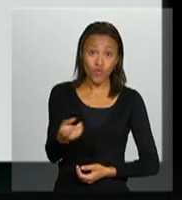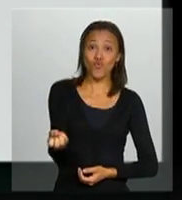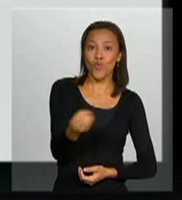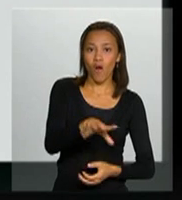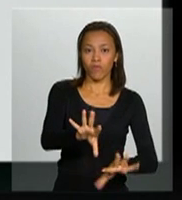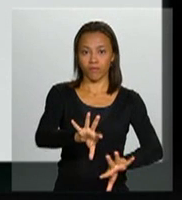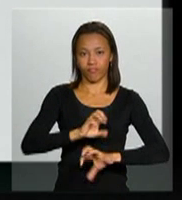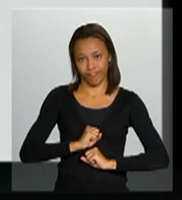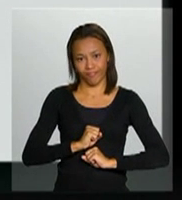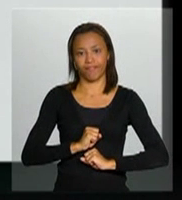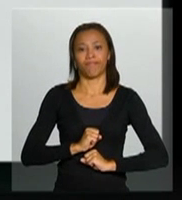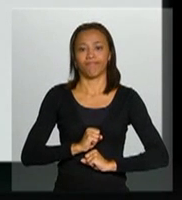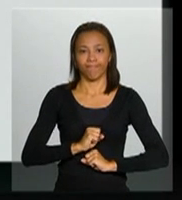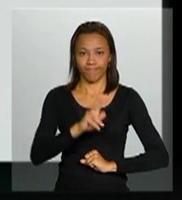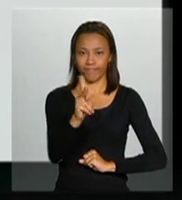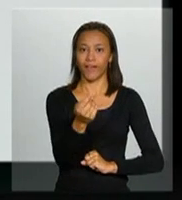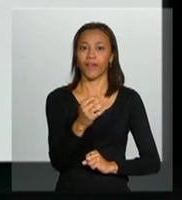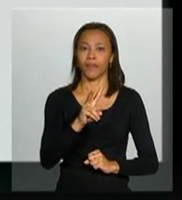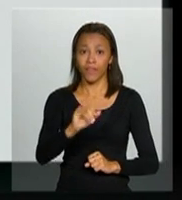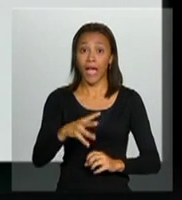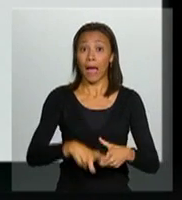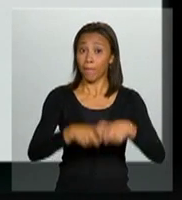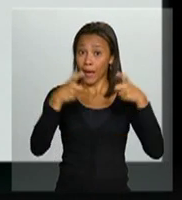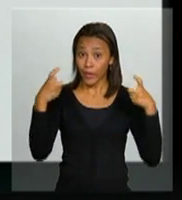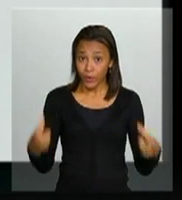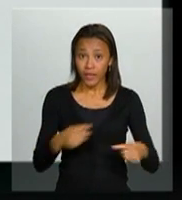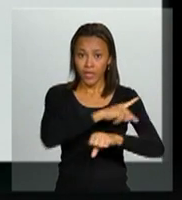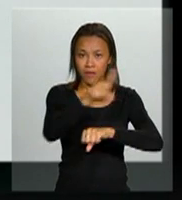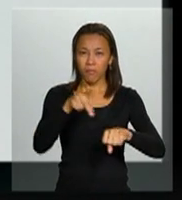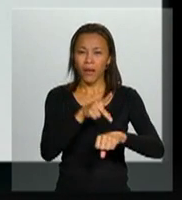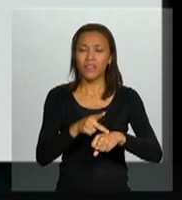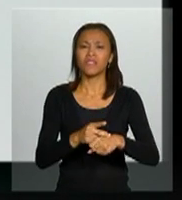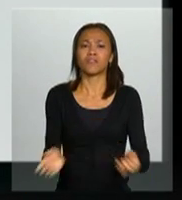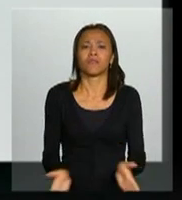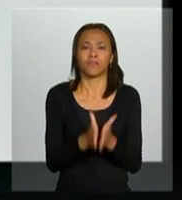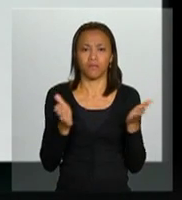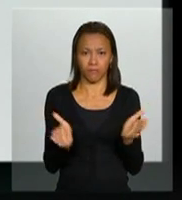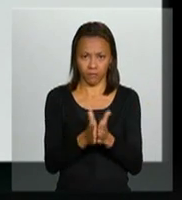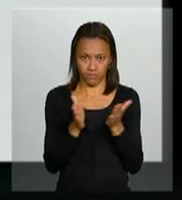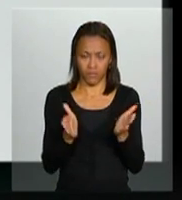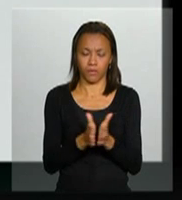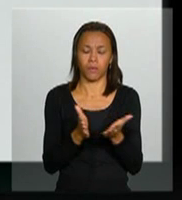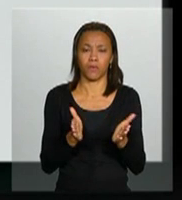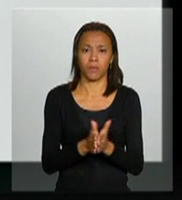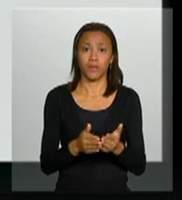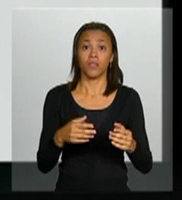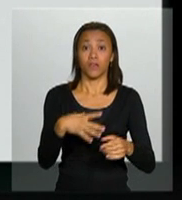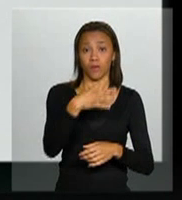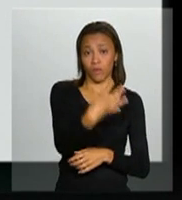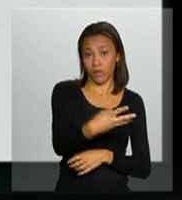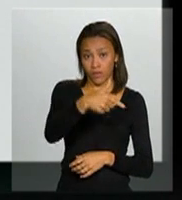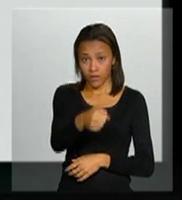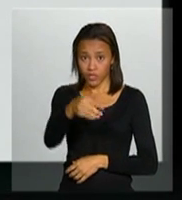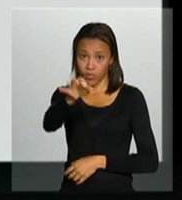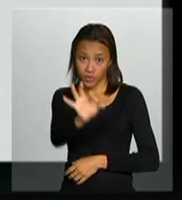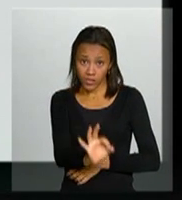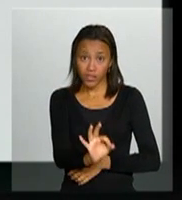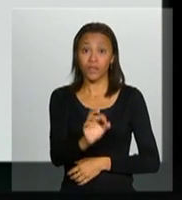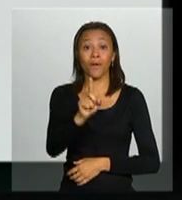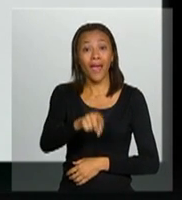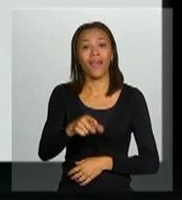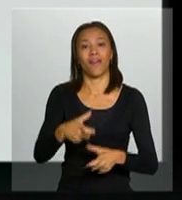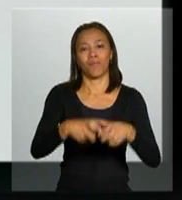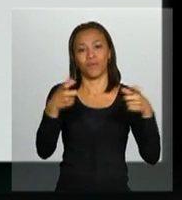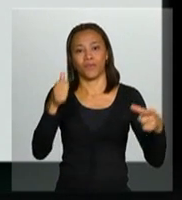2011, a grande maioria em países de renda média e baixa, e 47% são em